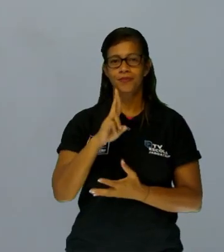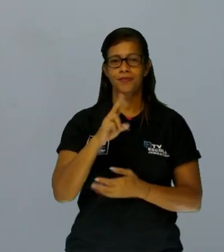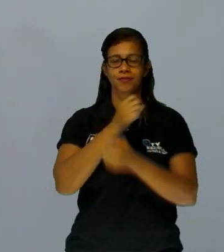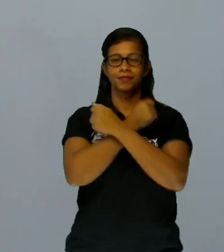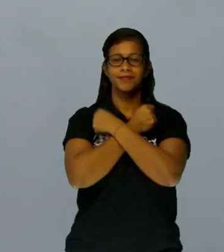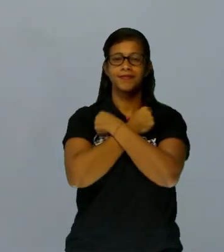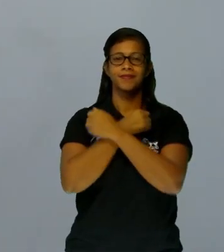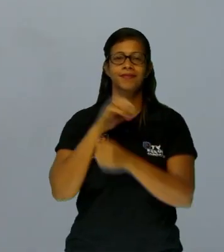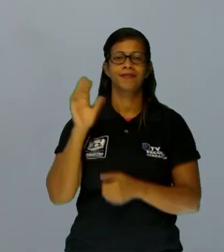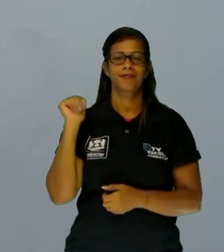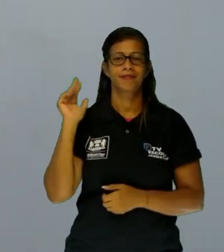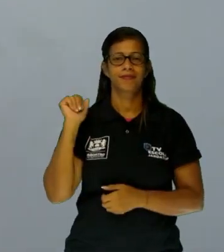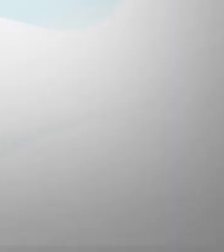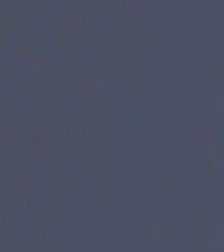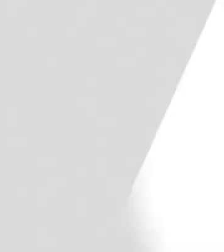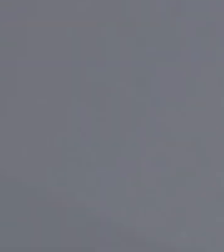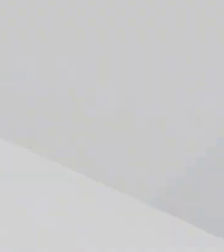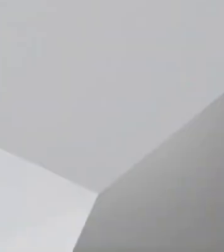abraço e até a próxima.